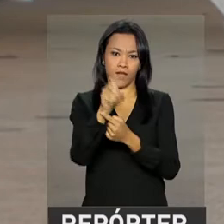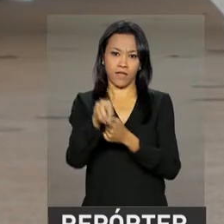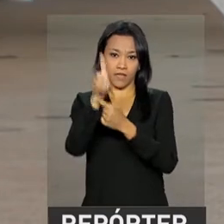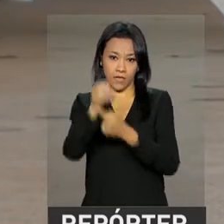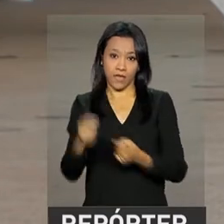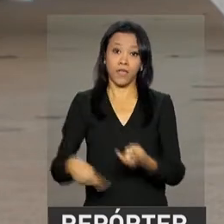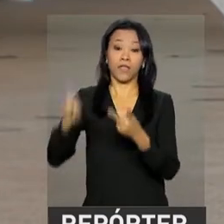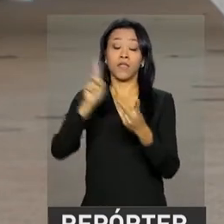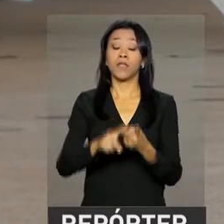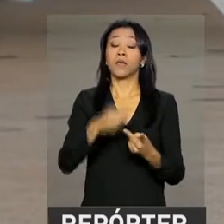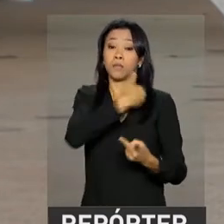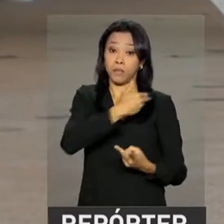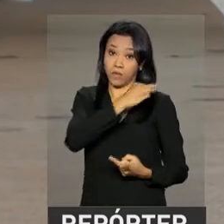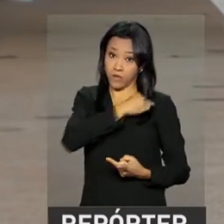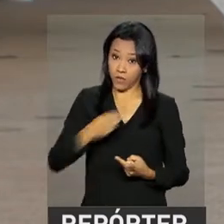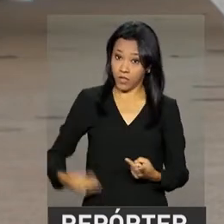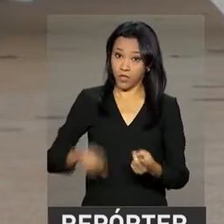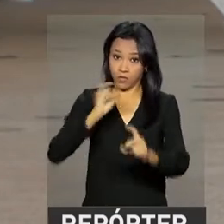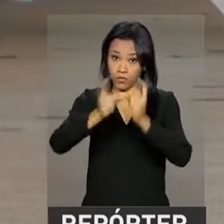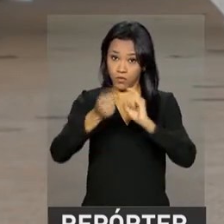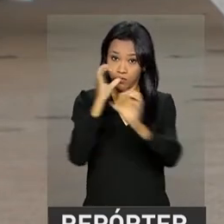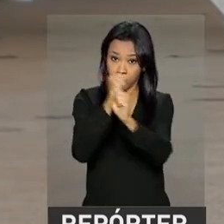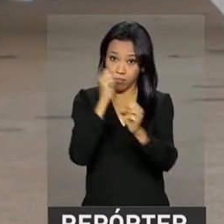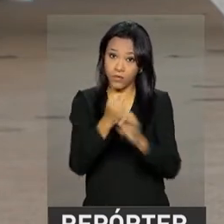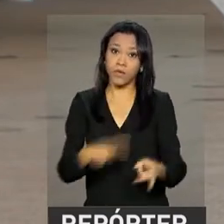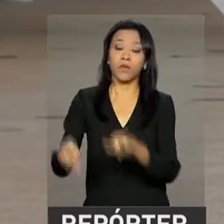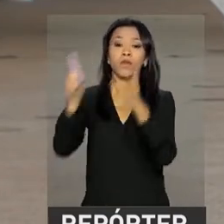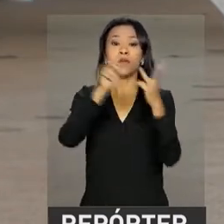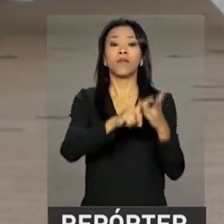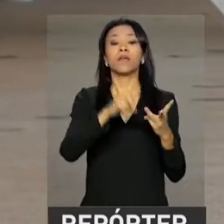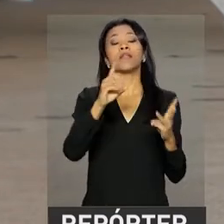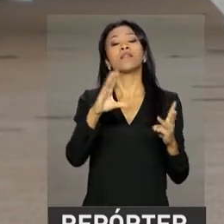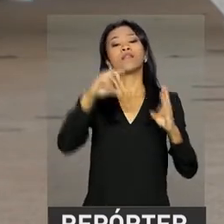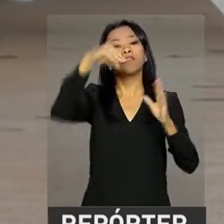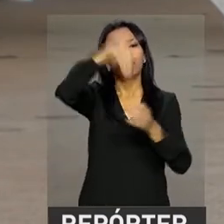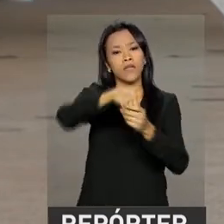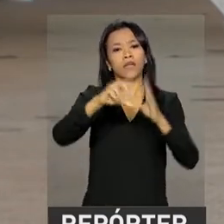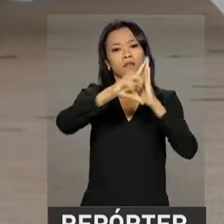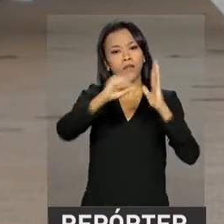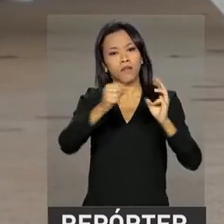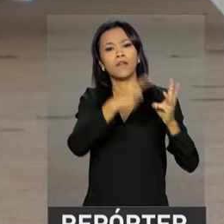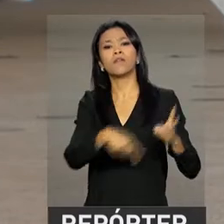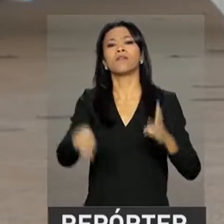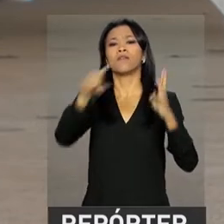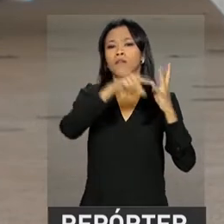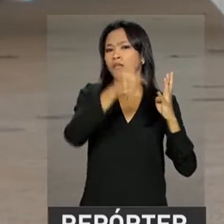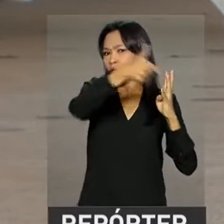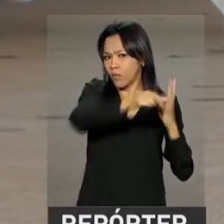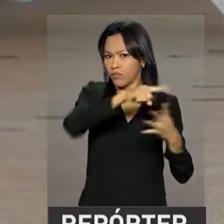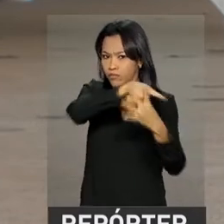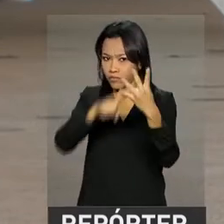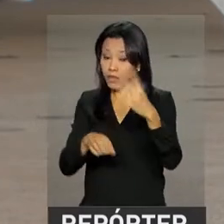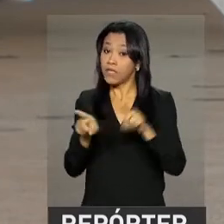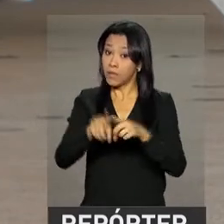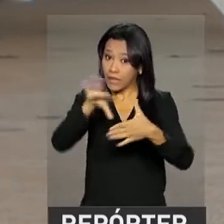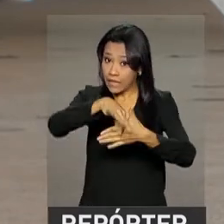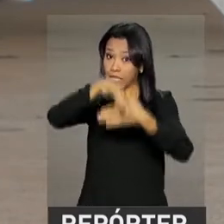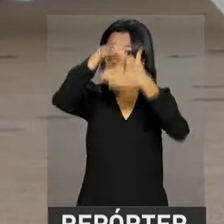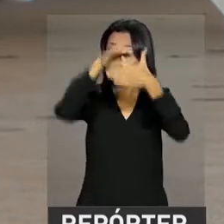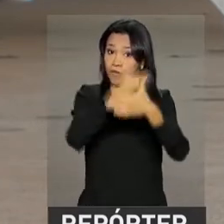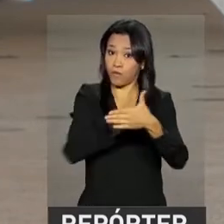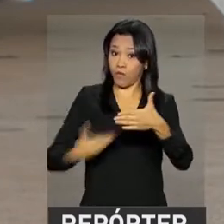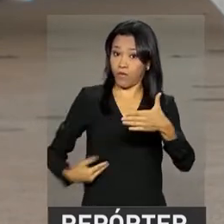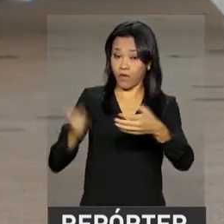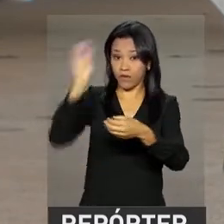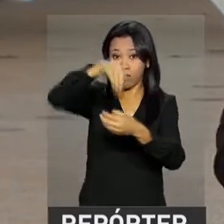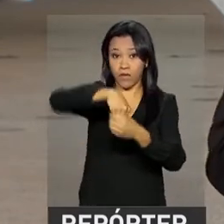ministro do Planejamento, ministro da Casa Civil e ainda o ministro da Secretaria-Geral, da Presidência da República, além do líder do governo no Senado